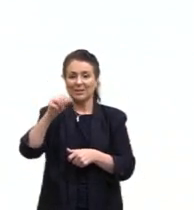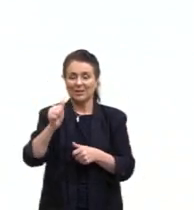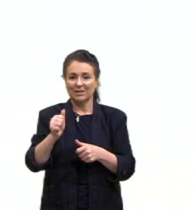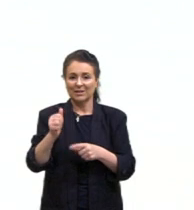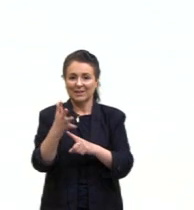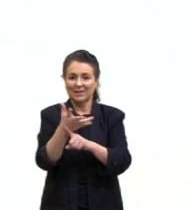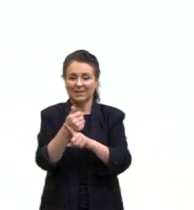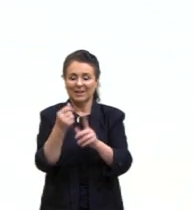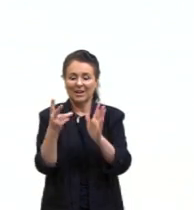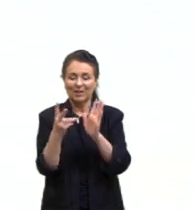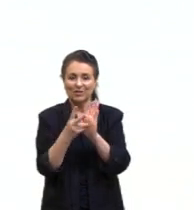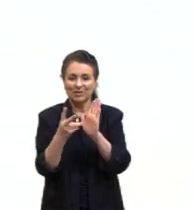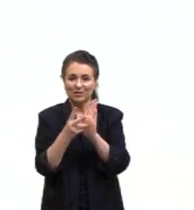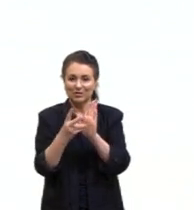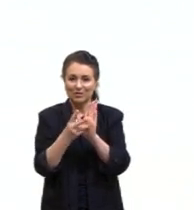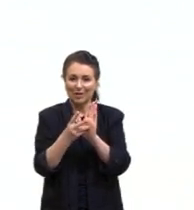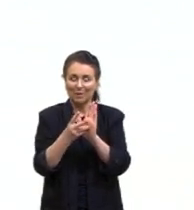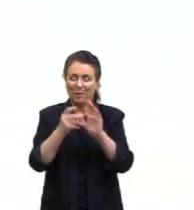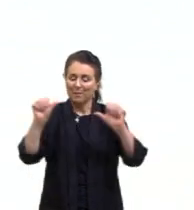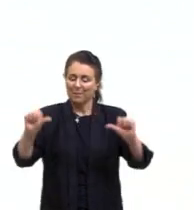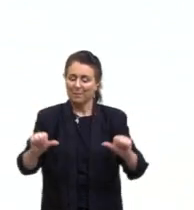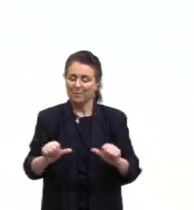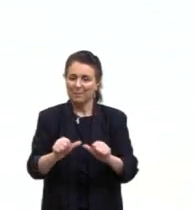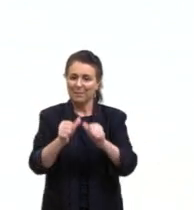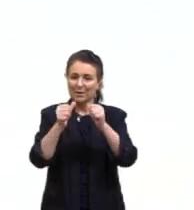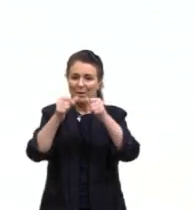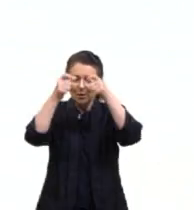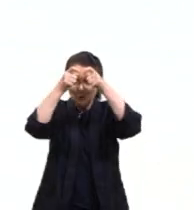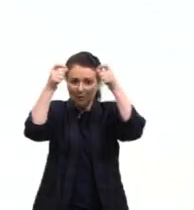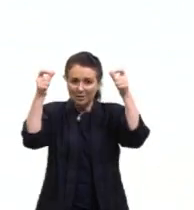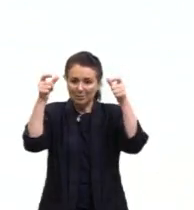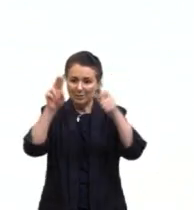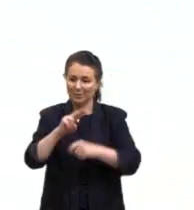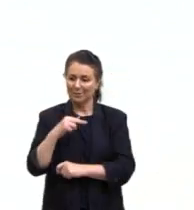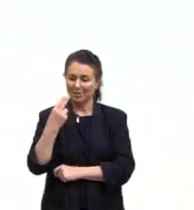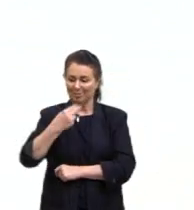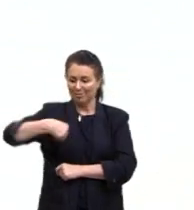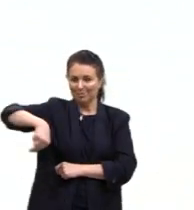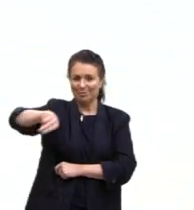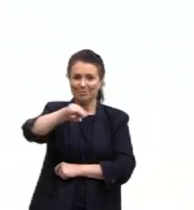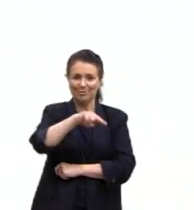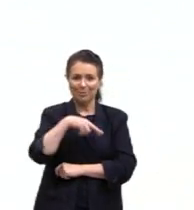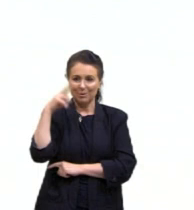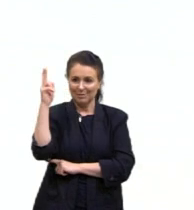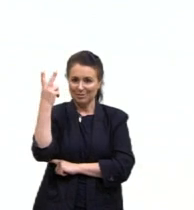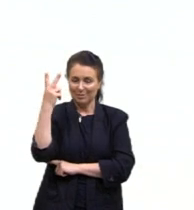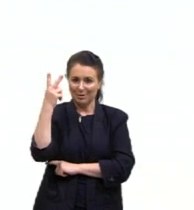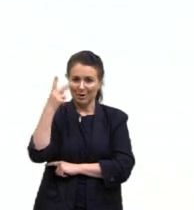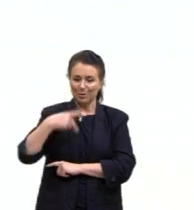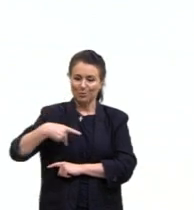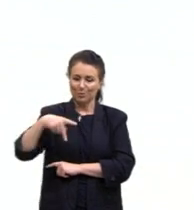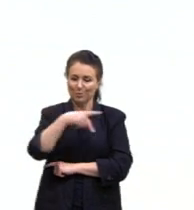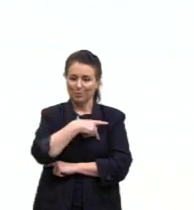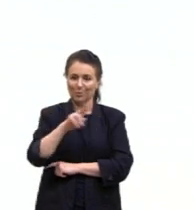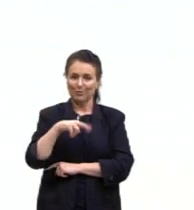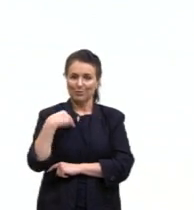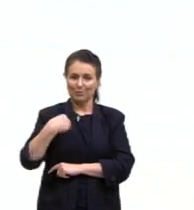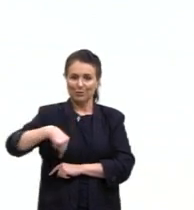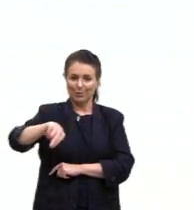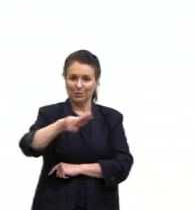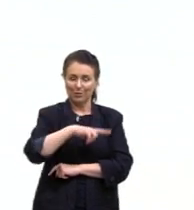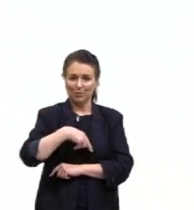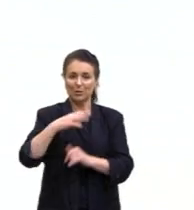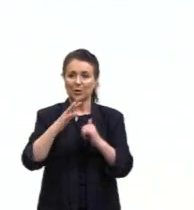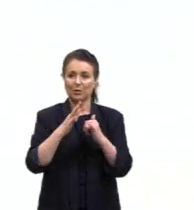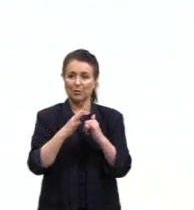indígena, para a gente aprimorar um conhecimento na nossa história, gente, do nosso povo, nossa origem. Vamos lá! no